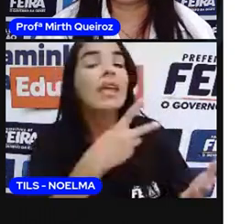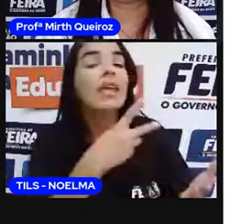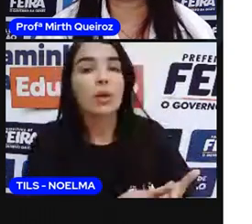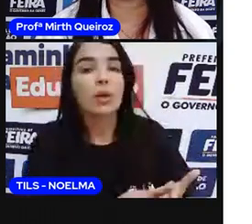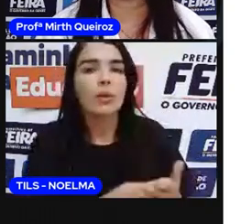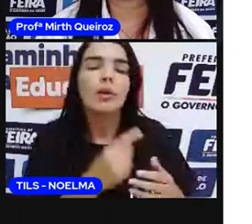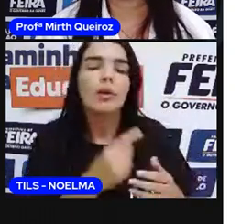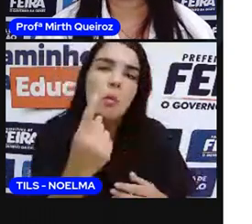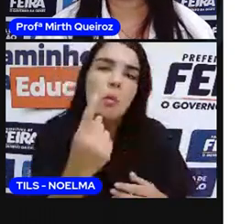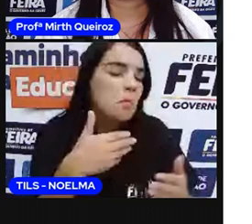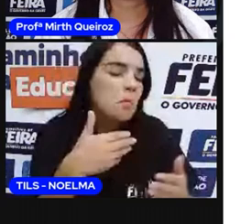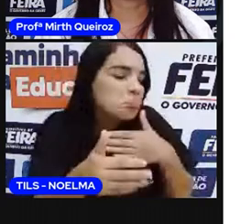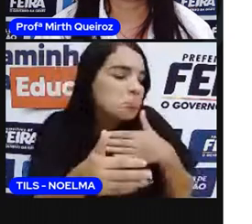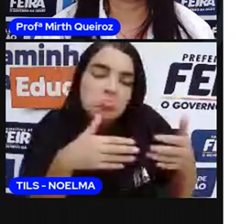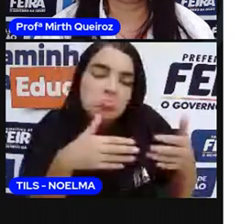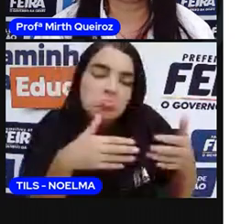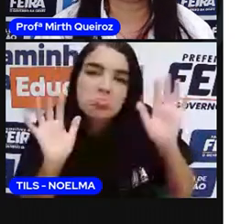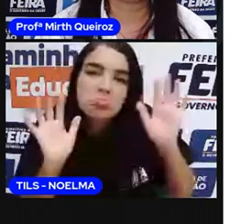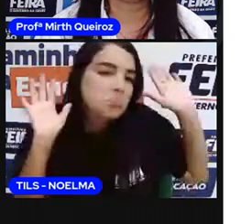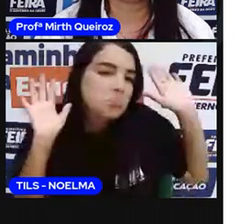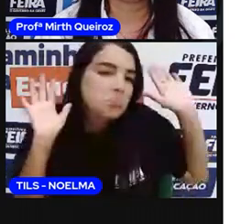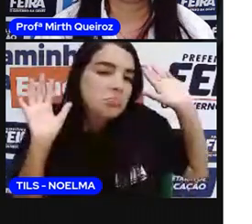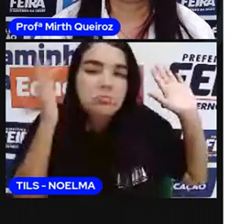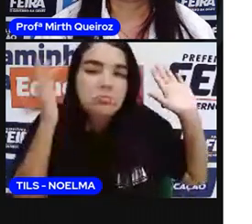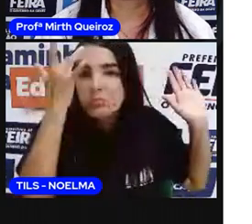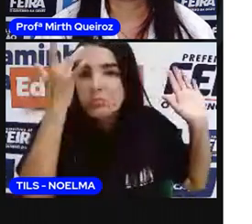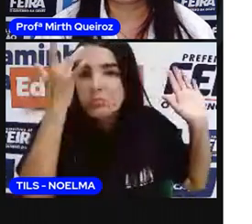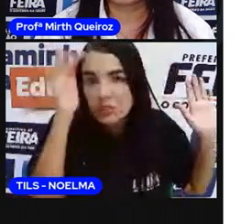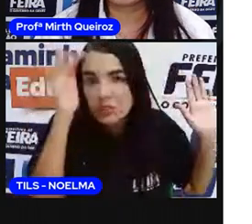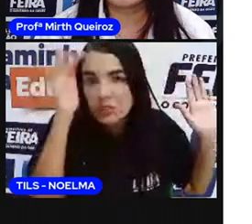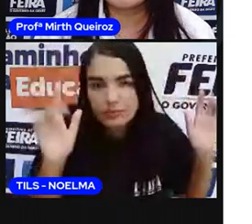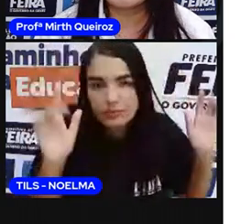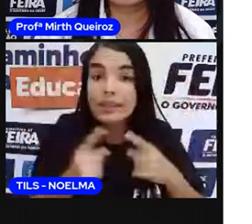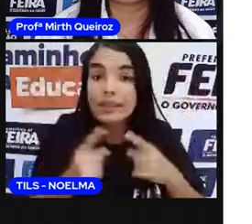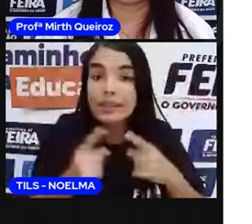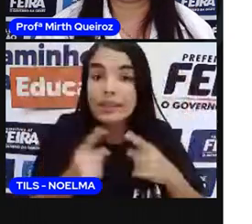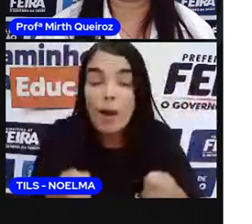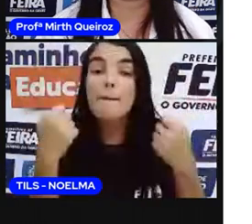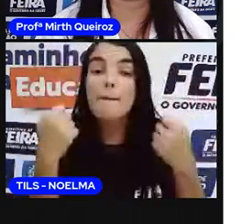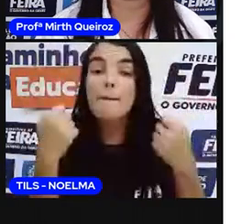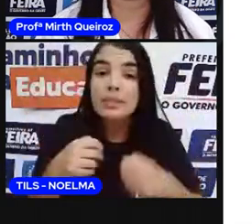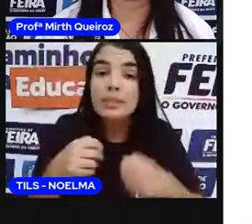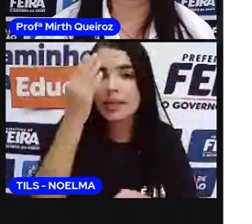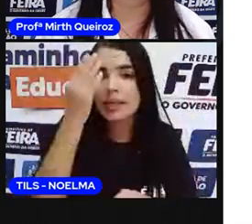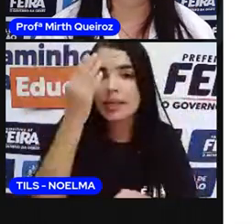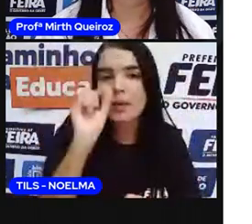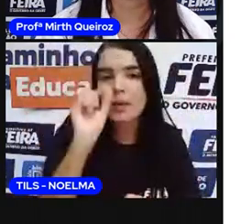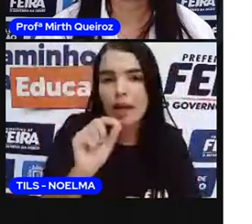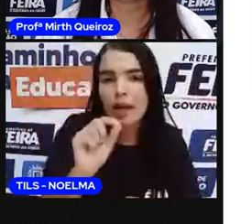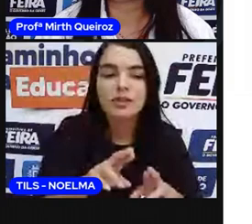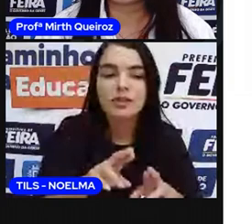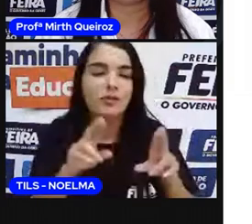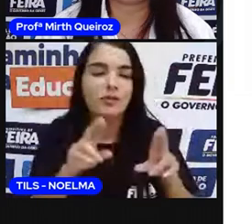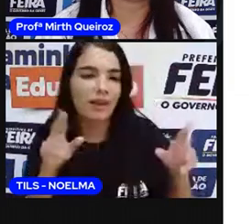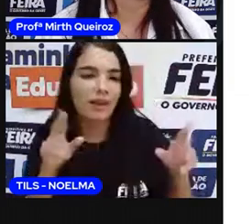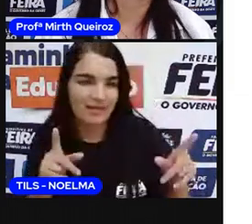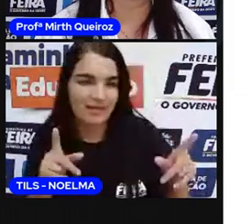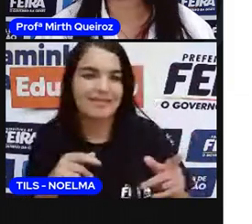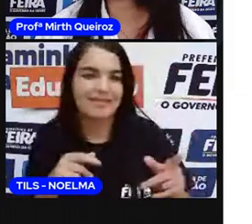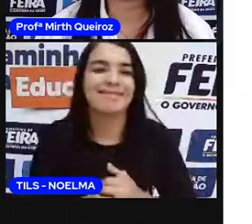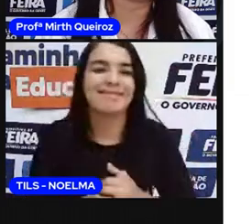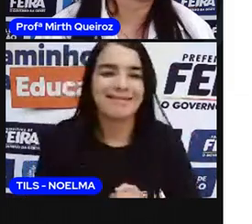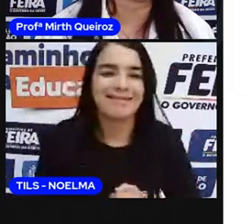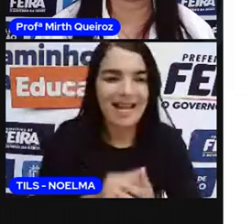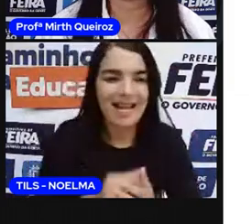Um menino. Que menino é esse? Então, é indefinido, eles indeterminam,